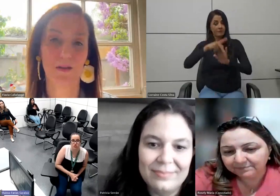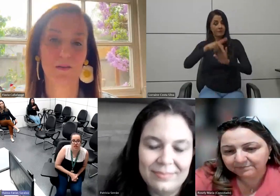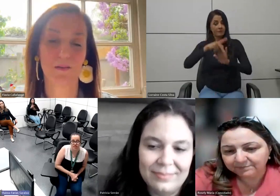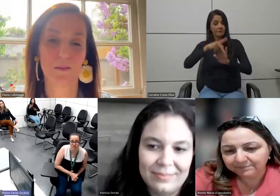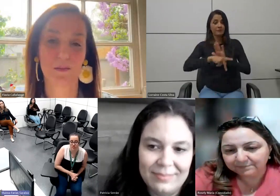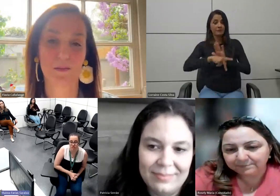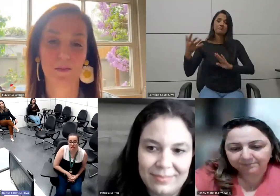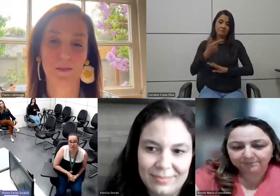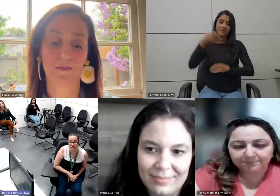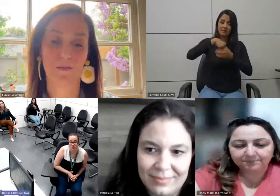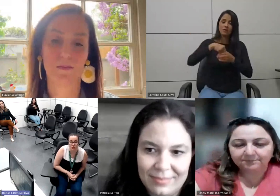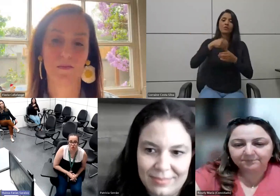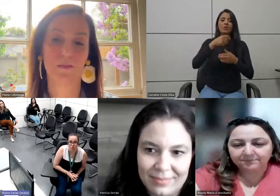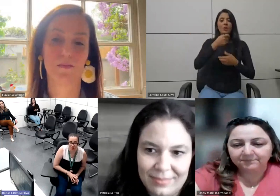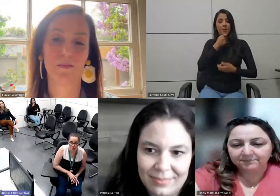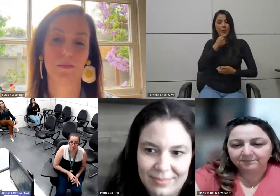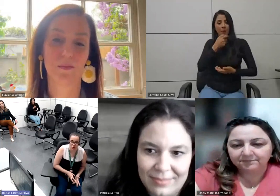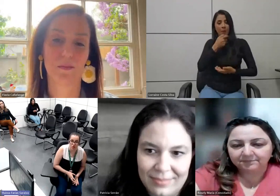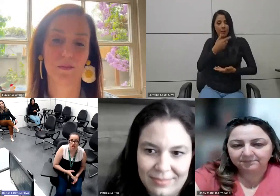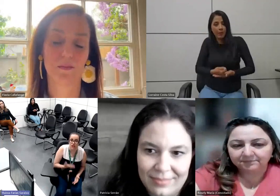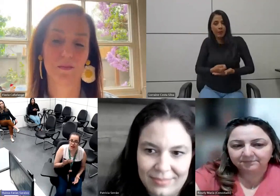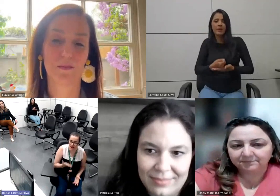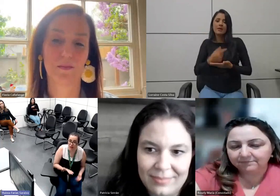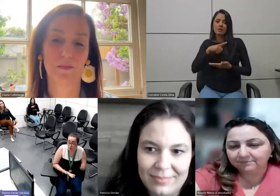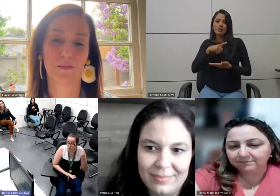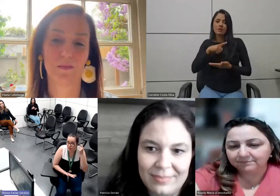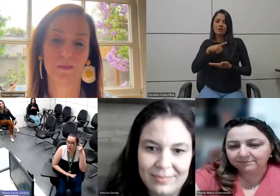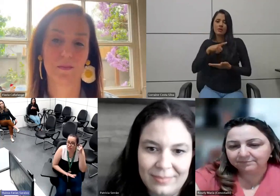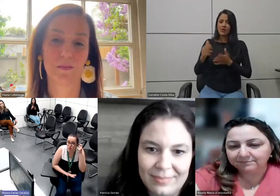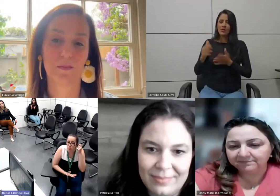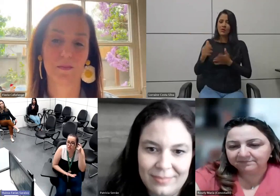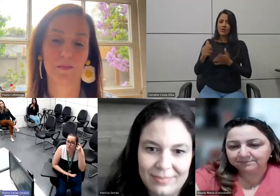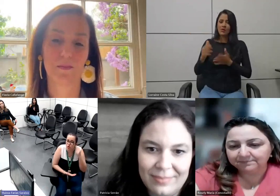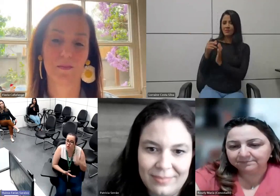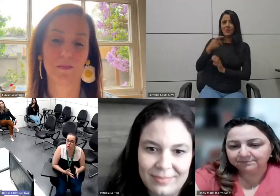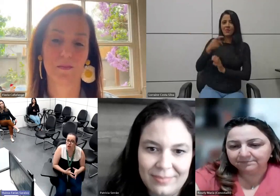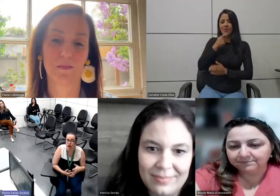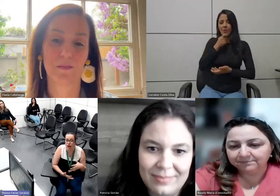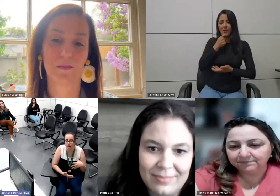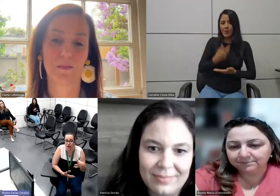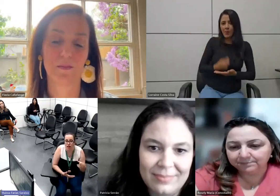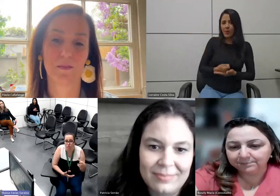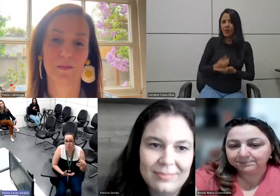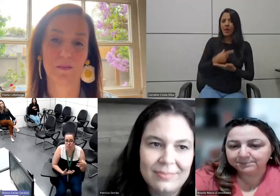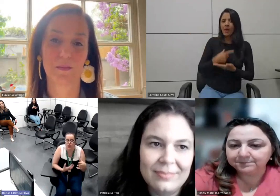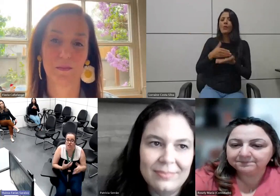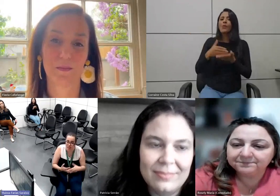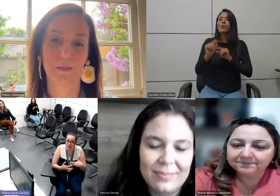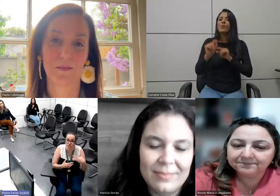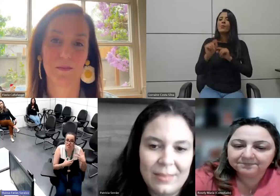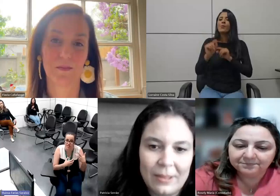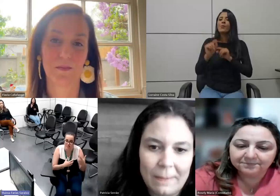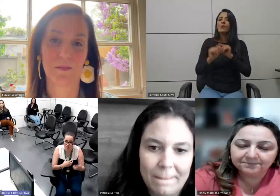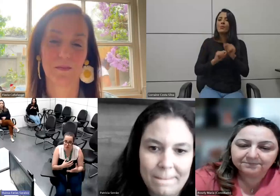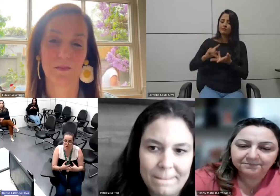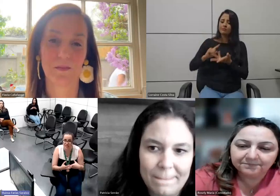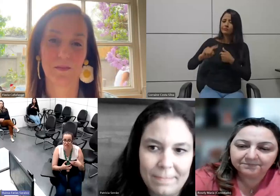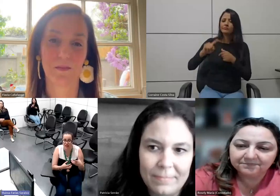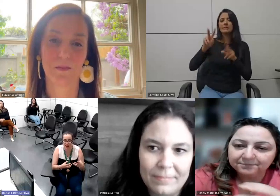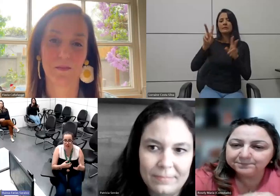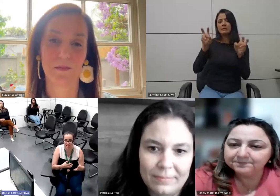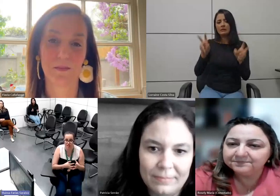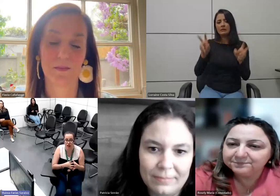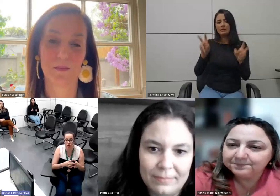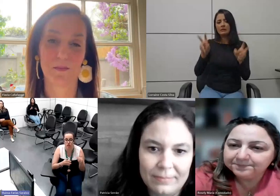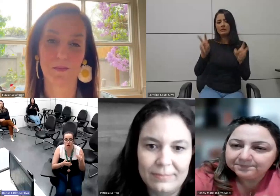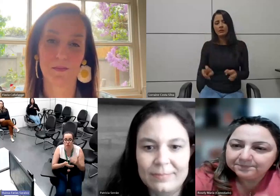do podcast que a gente começou a equipe do podcast começou tratando desses assuntos de